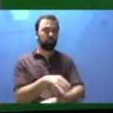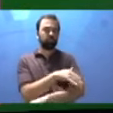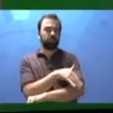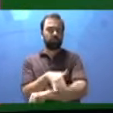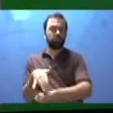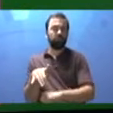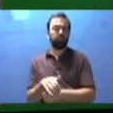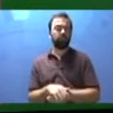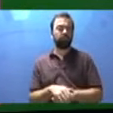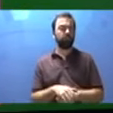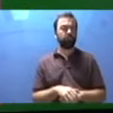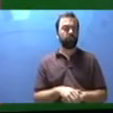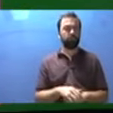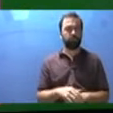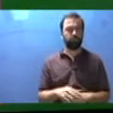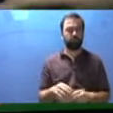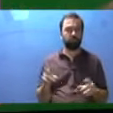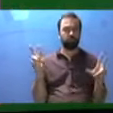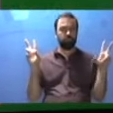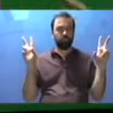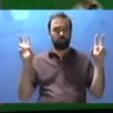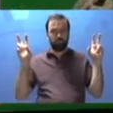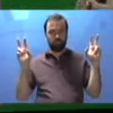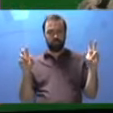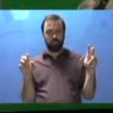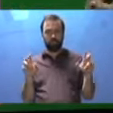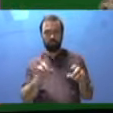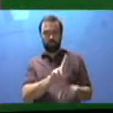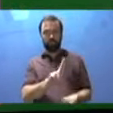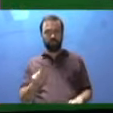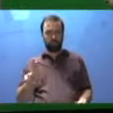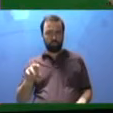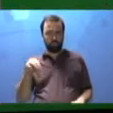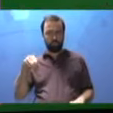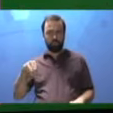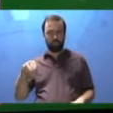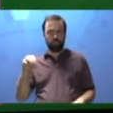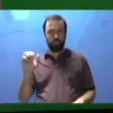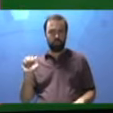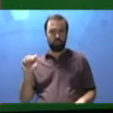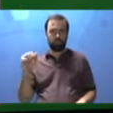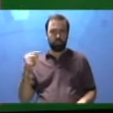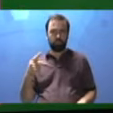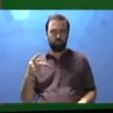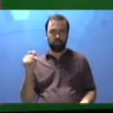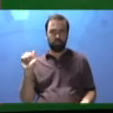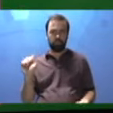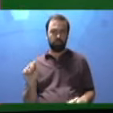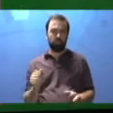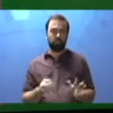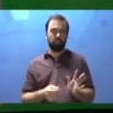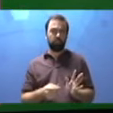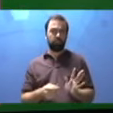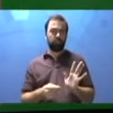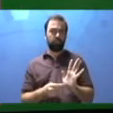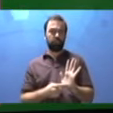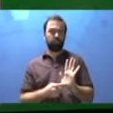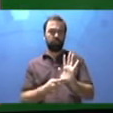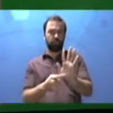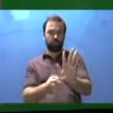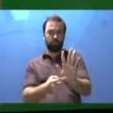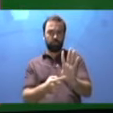A rua, por exemplo. O termo mapa é utilizado principalmente para designar